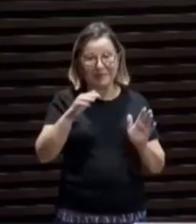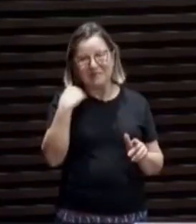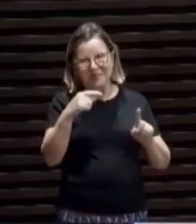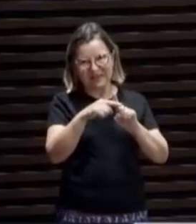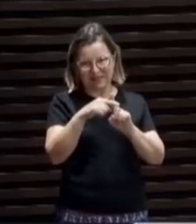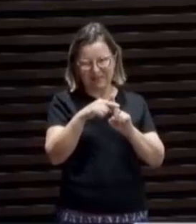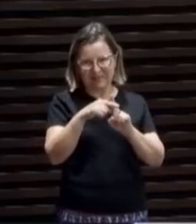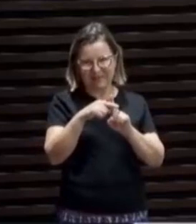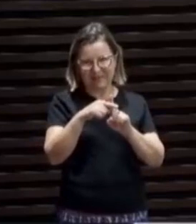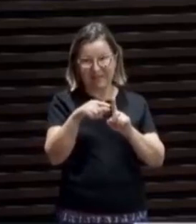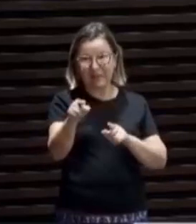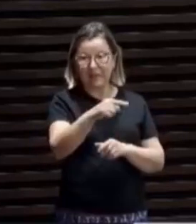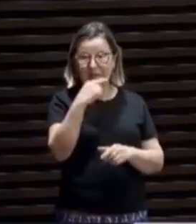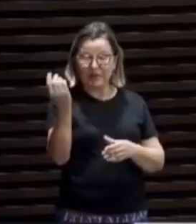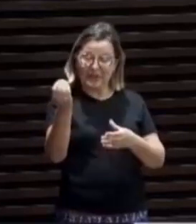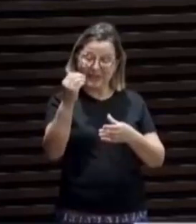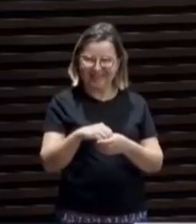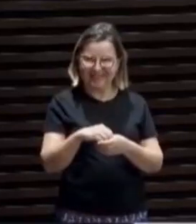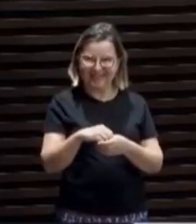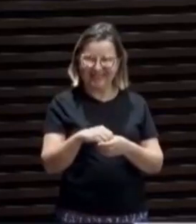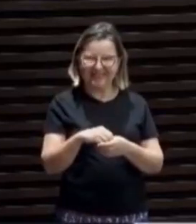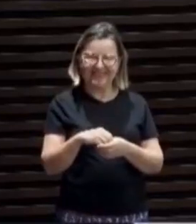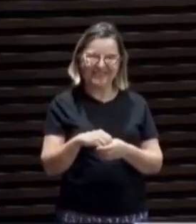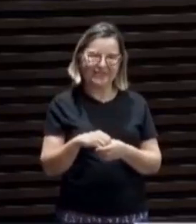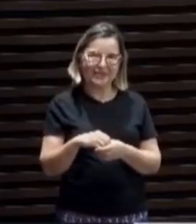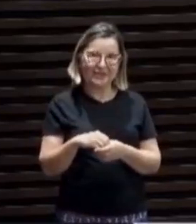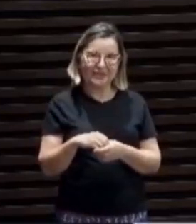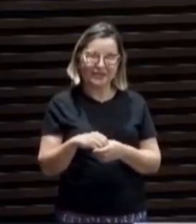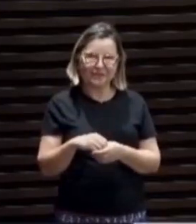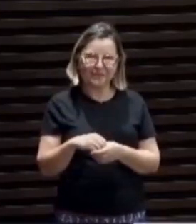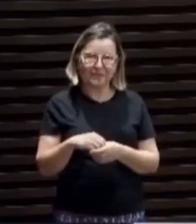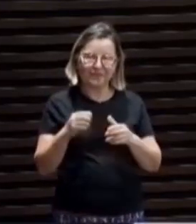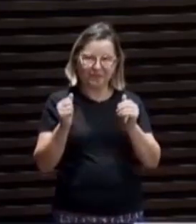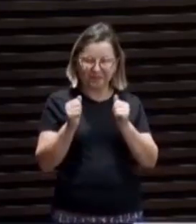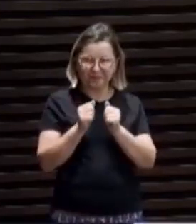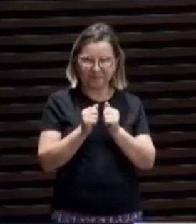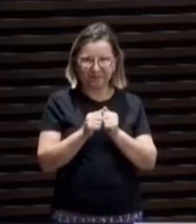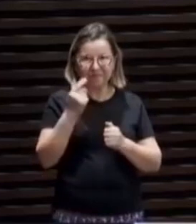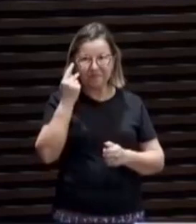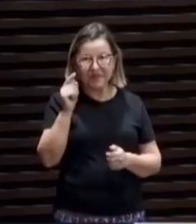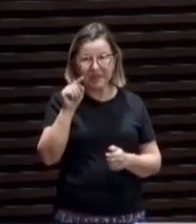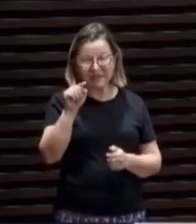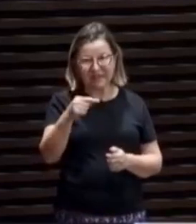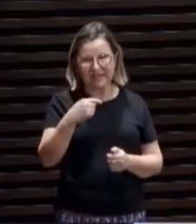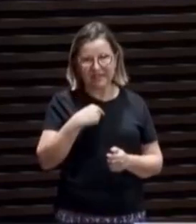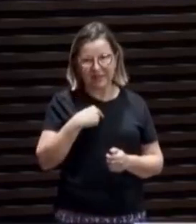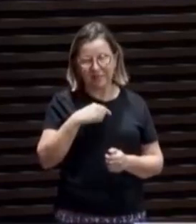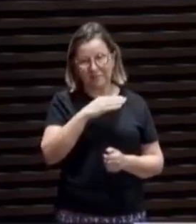Para que? Para que ali você fosse colocado nele. Para que ali você e eu fôssemos